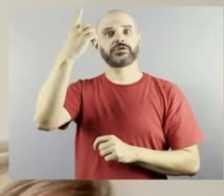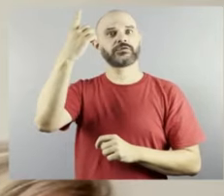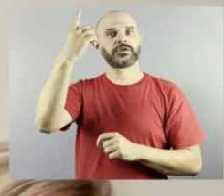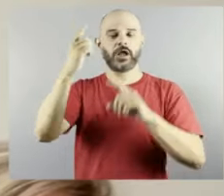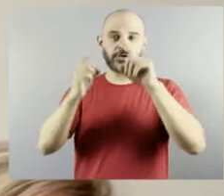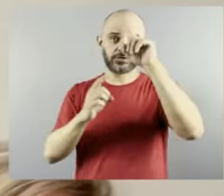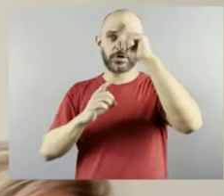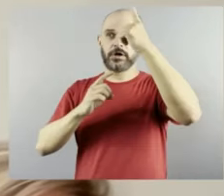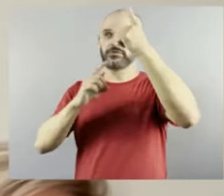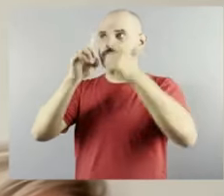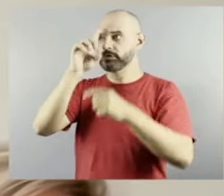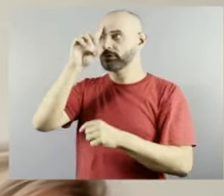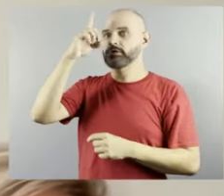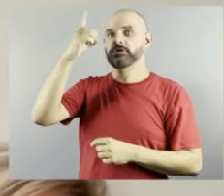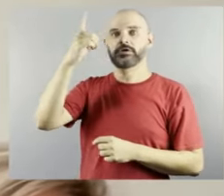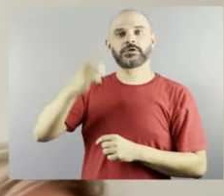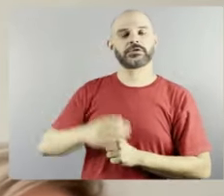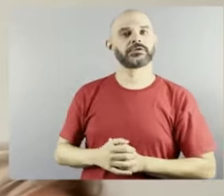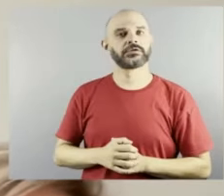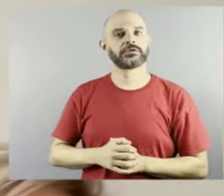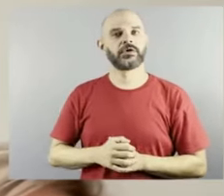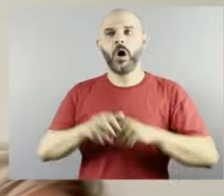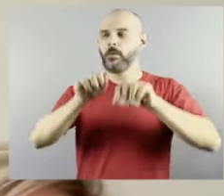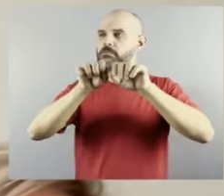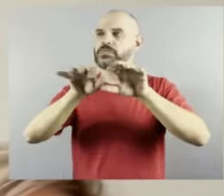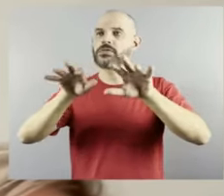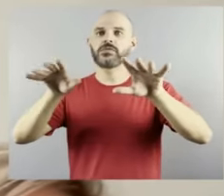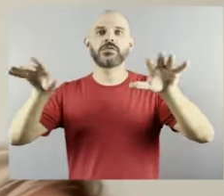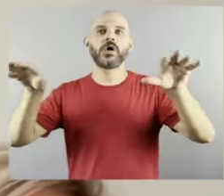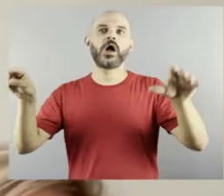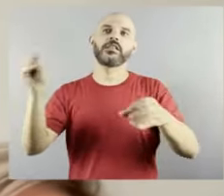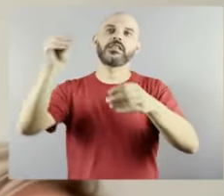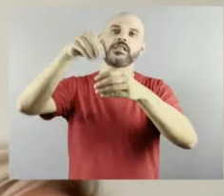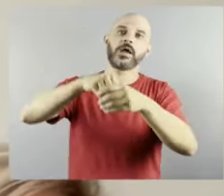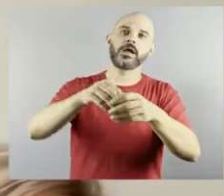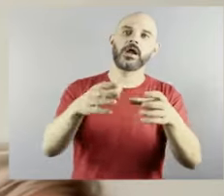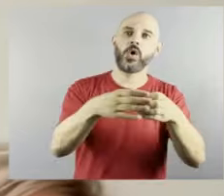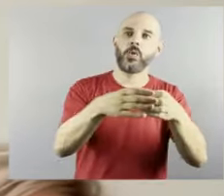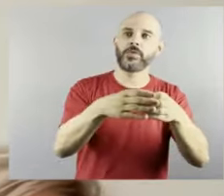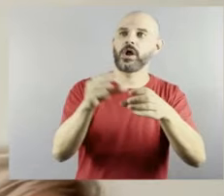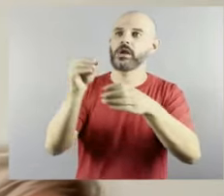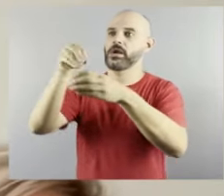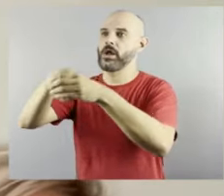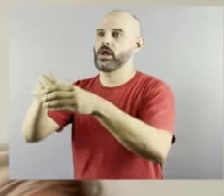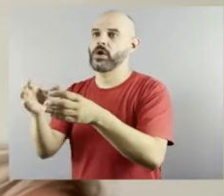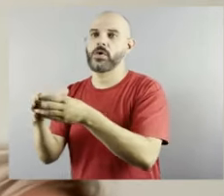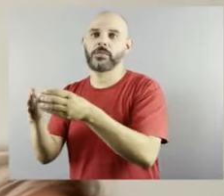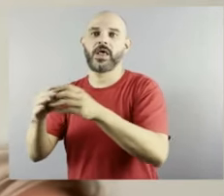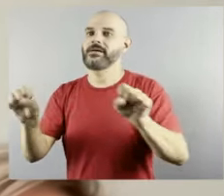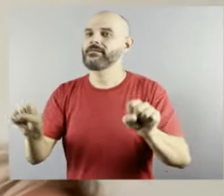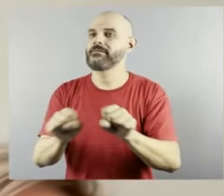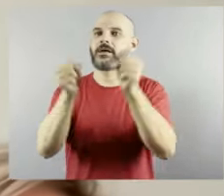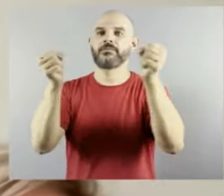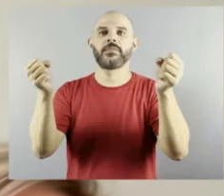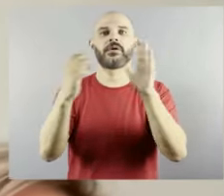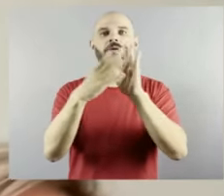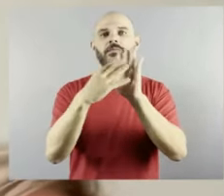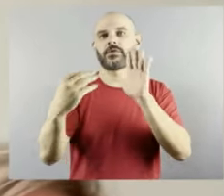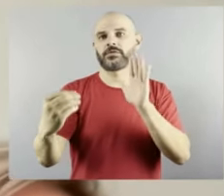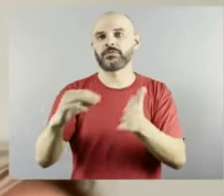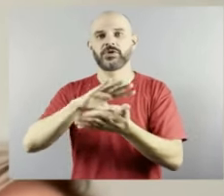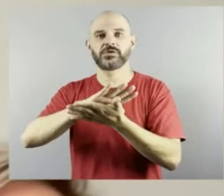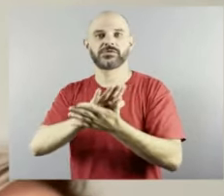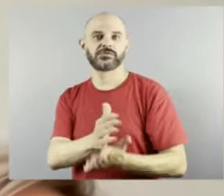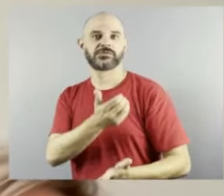repercussão dentro das comunidades exatamente para quebrar esse paradigma do preconceito contra a pessoa